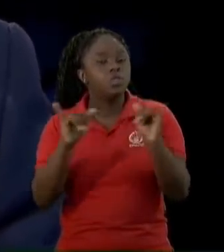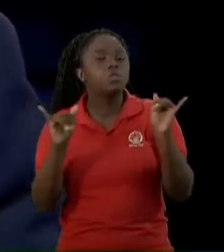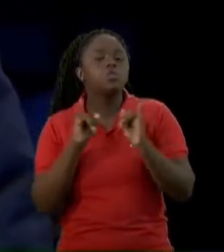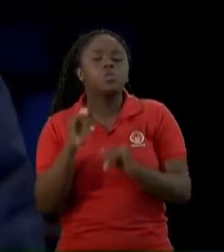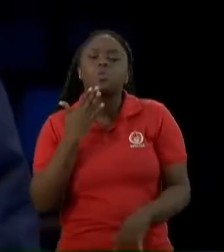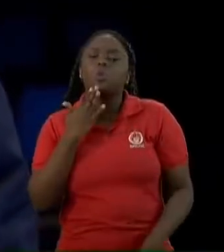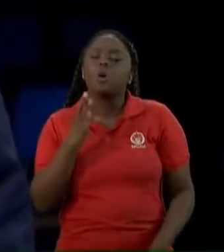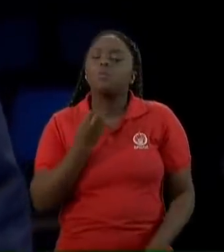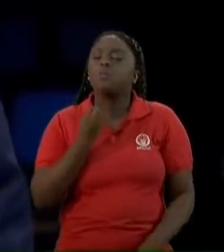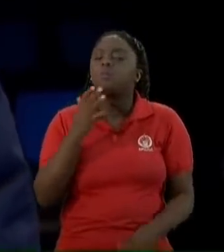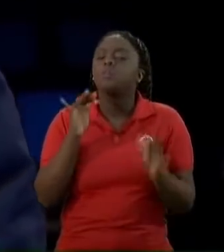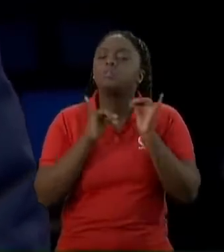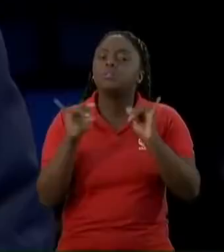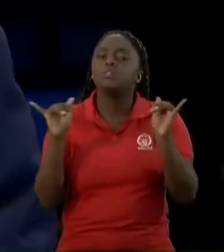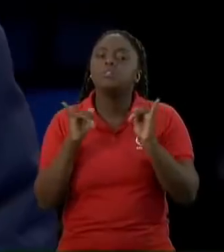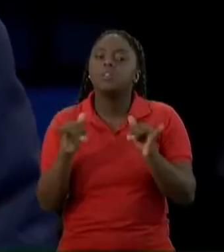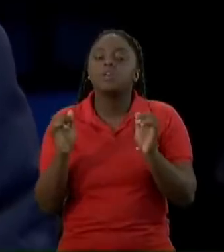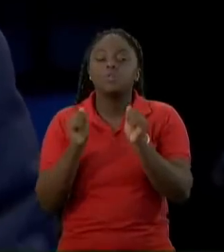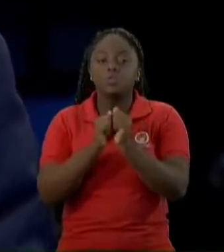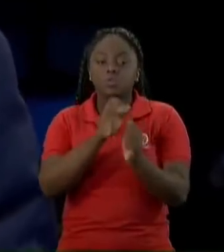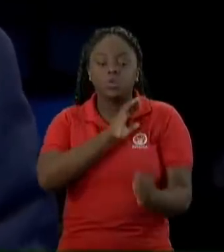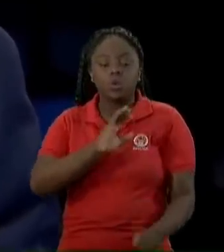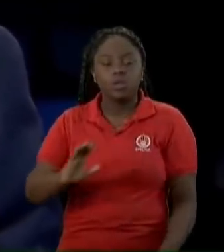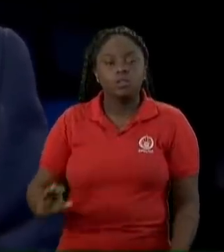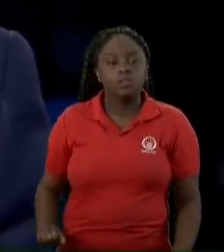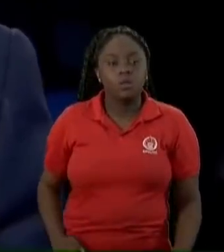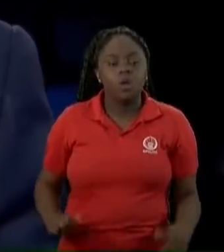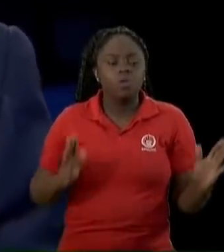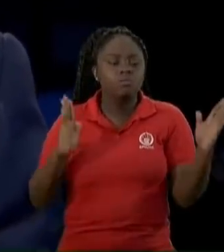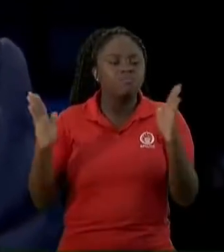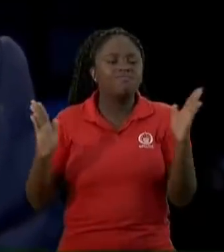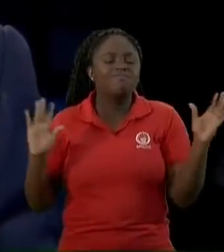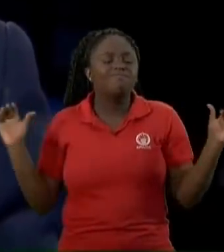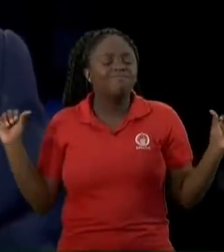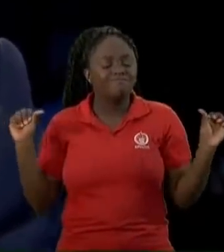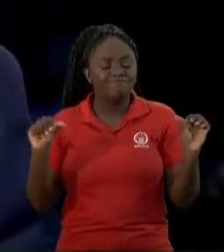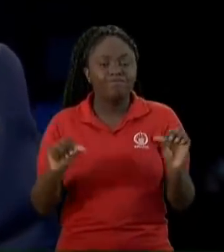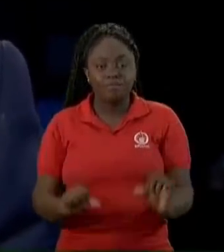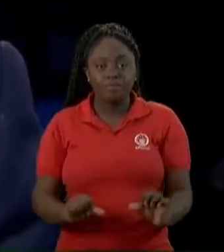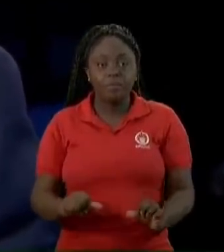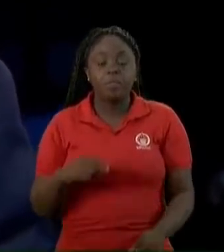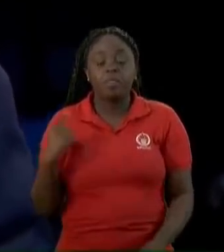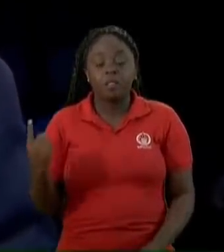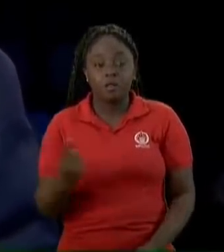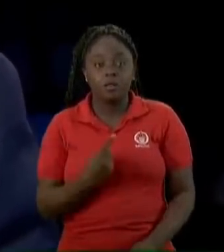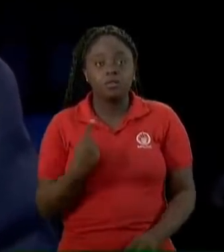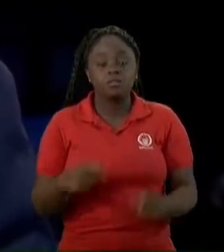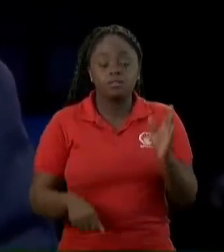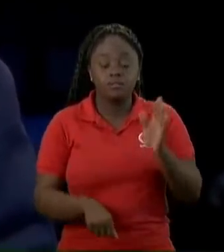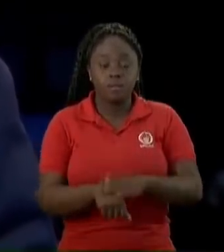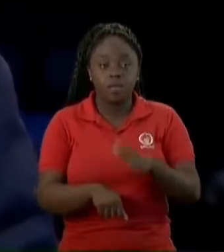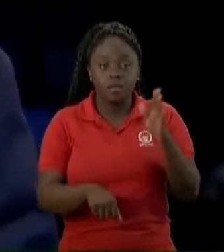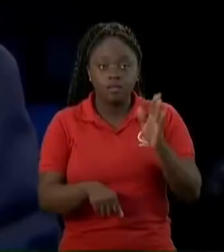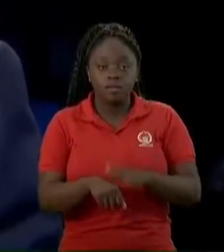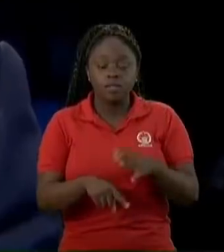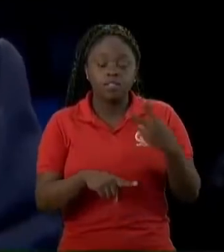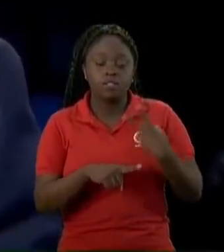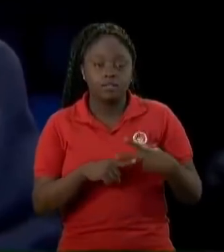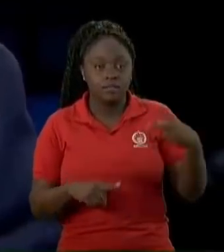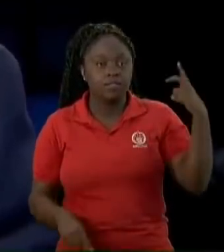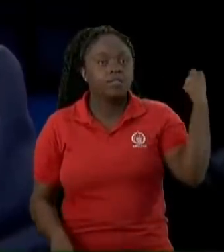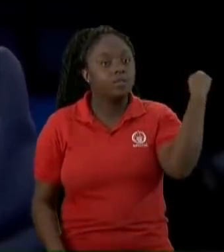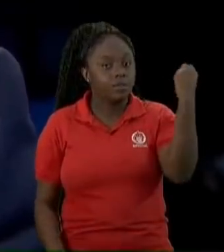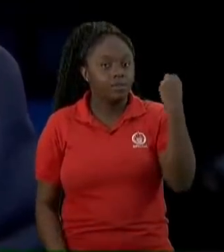é a boa notícia? Em Cristo Mesmo diante do cenário mais horrível Nós somos mais que